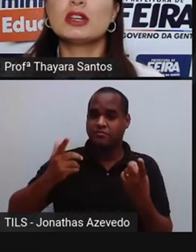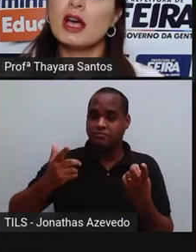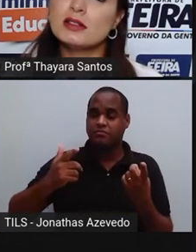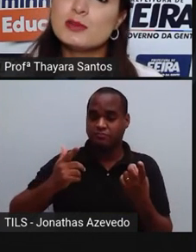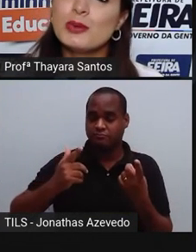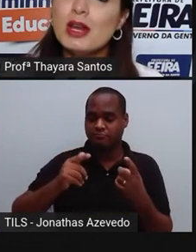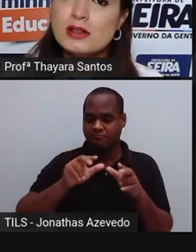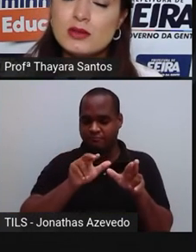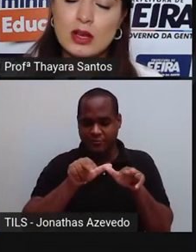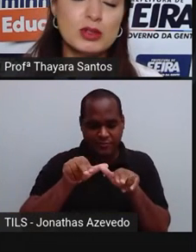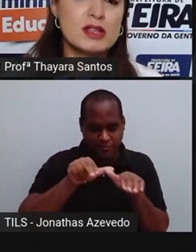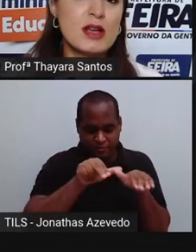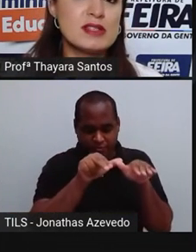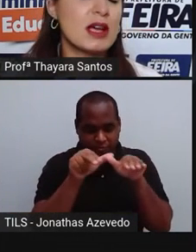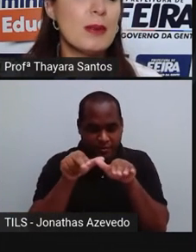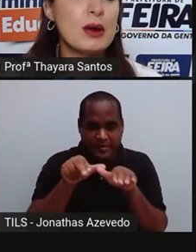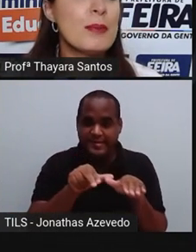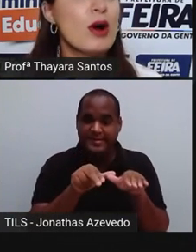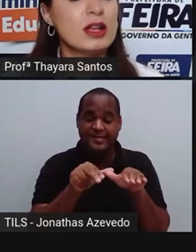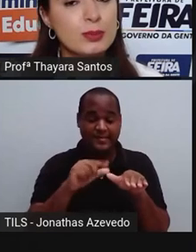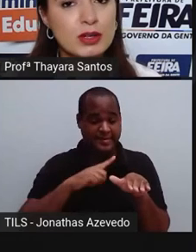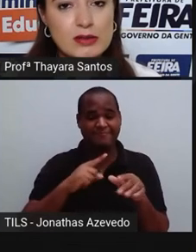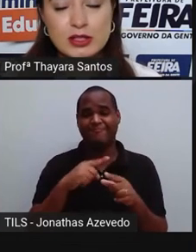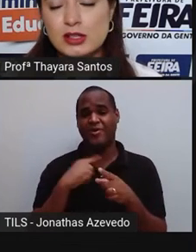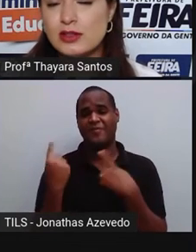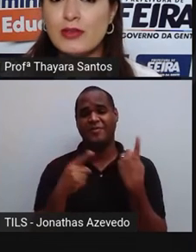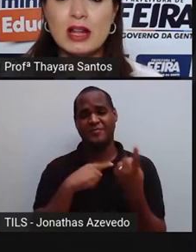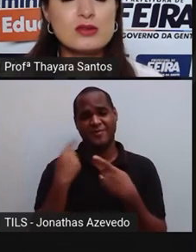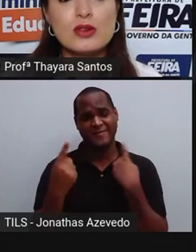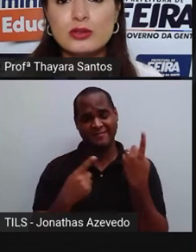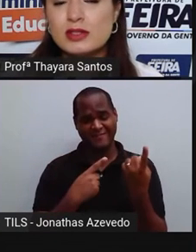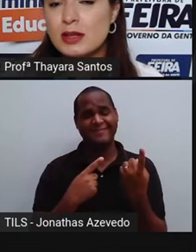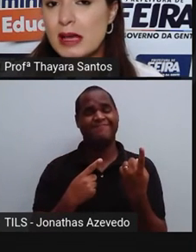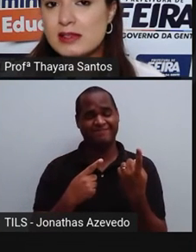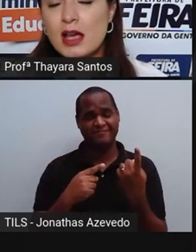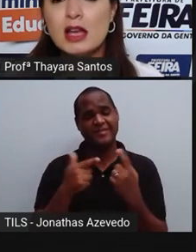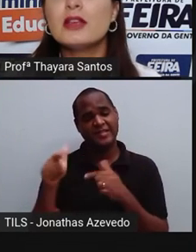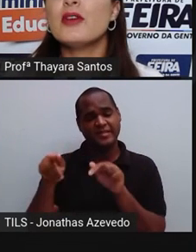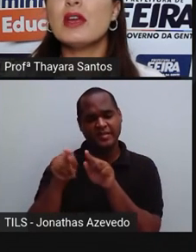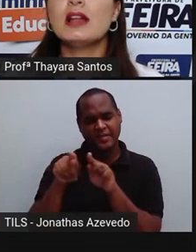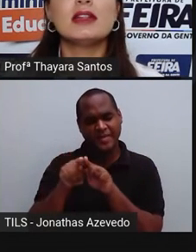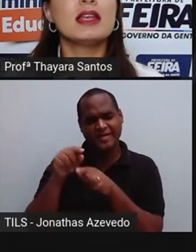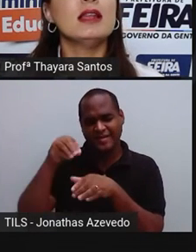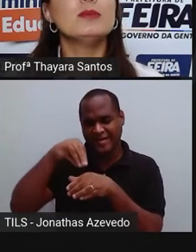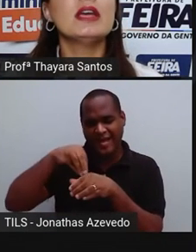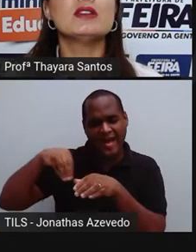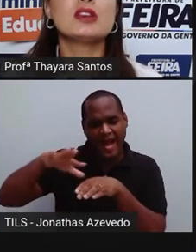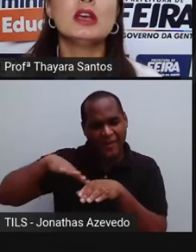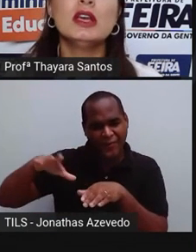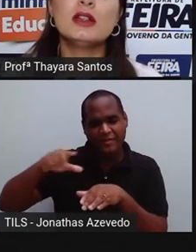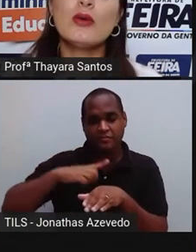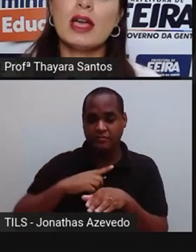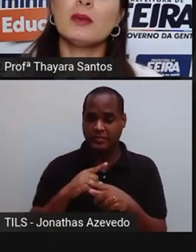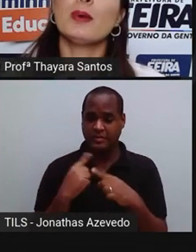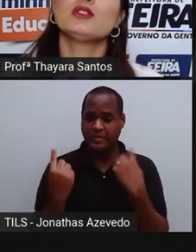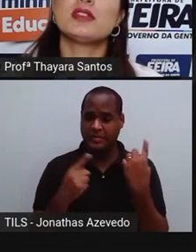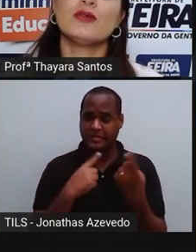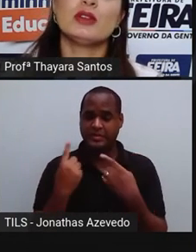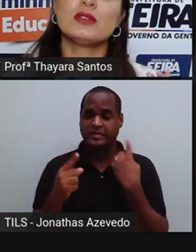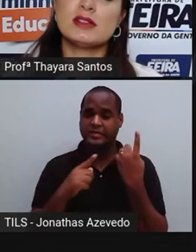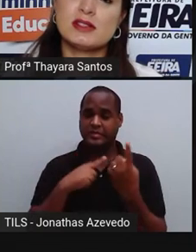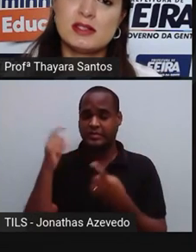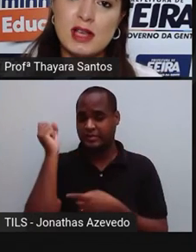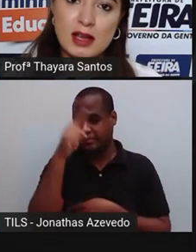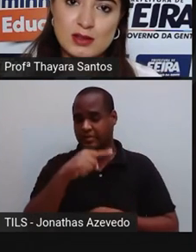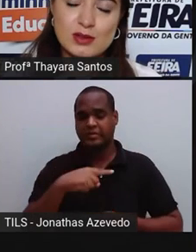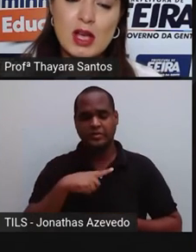prejudicadas por isso. Muitas aves acabaram morrendo por causa disso. Tem que falar nos outros animais que vivem ali naquele ambiente. Então o que é que pode ser